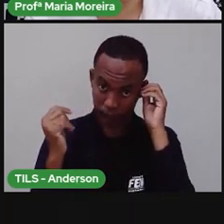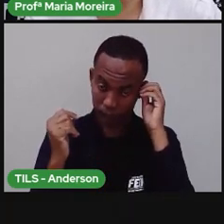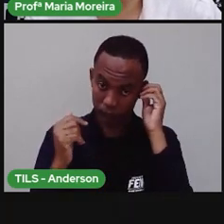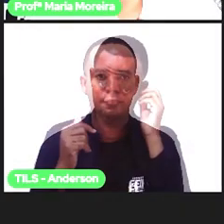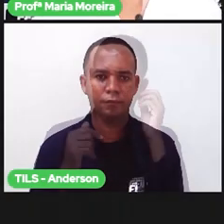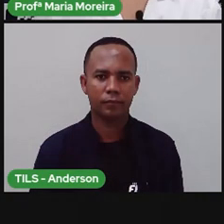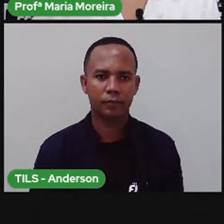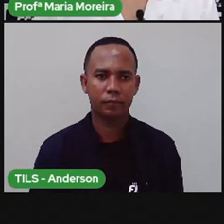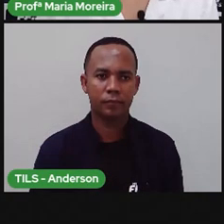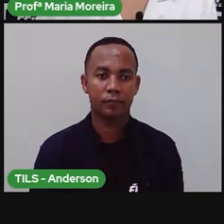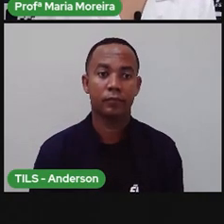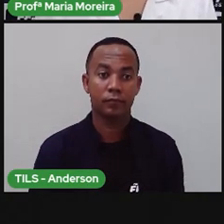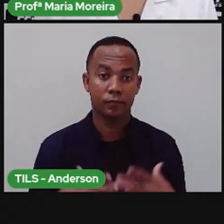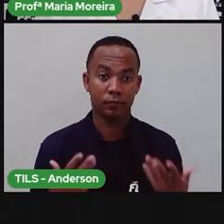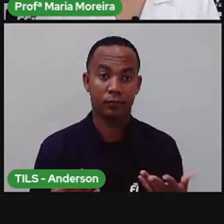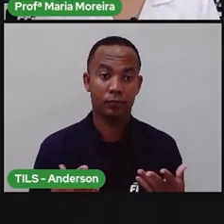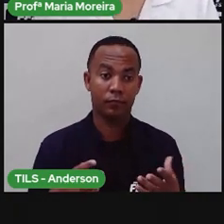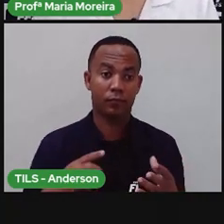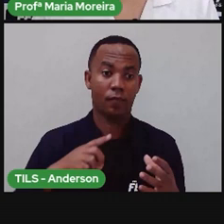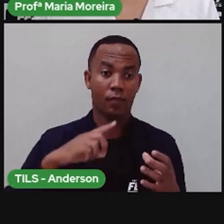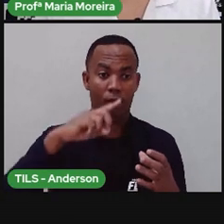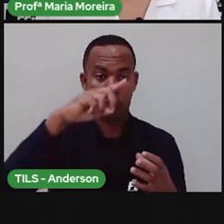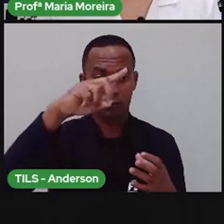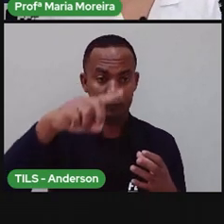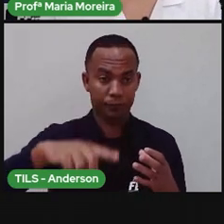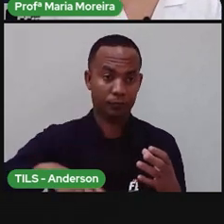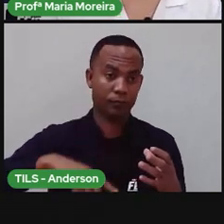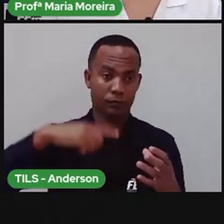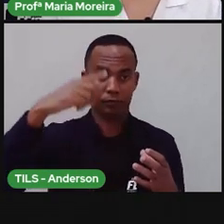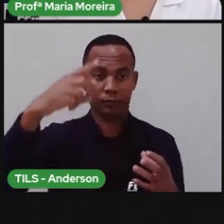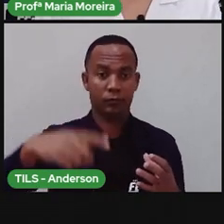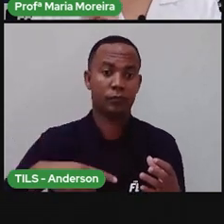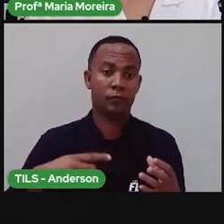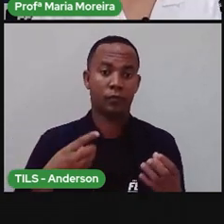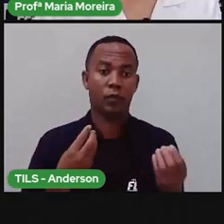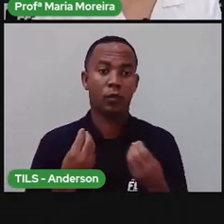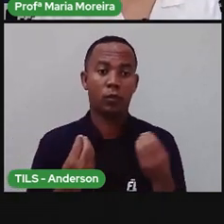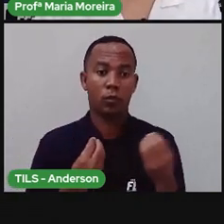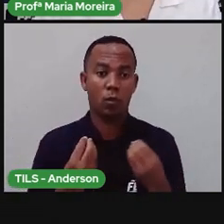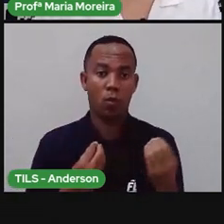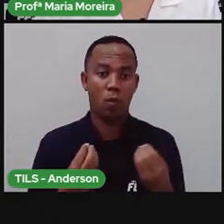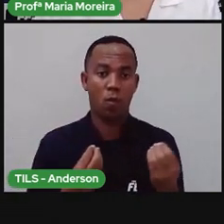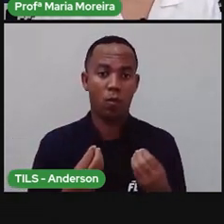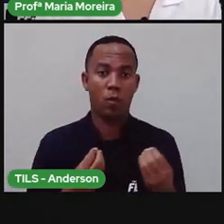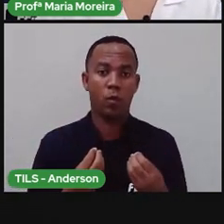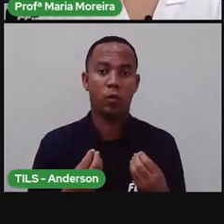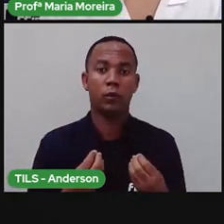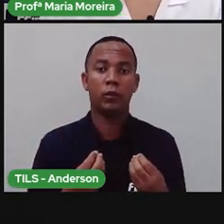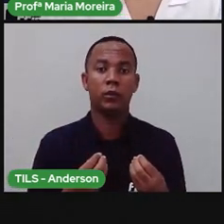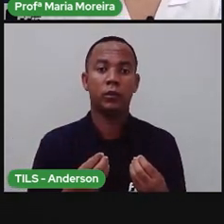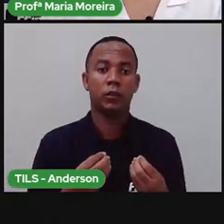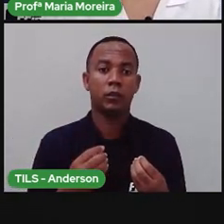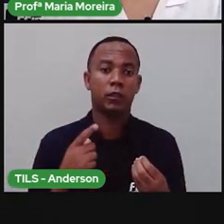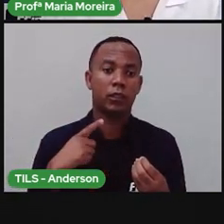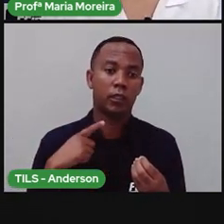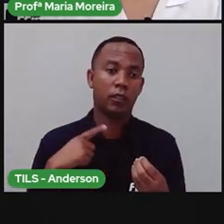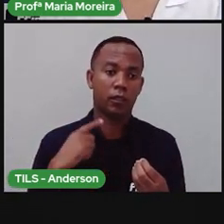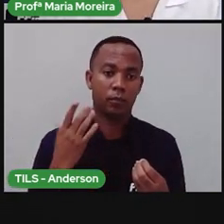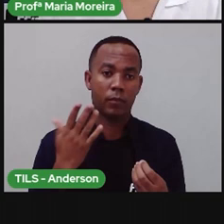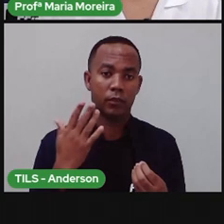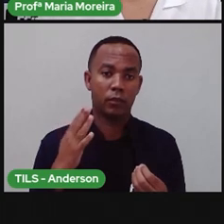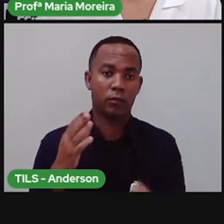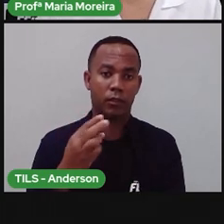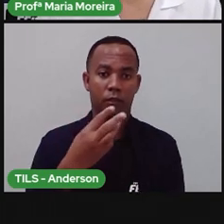translação? Bom, o movimento de translação, ele é realizado, na verdade, em aproximadamente